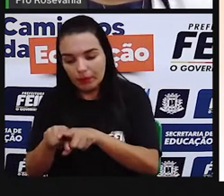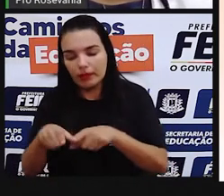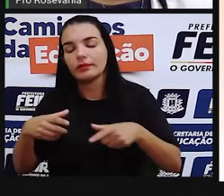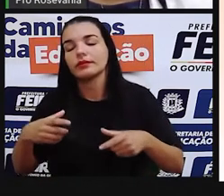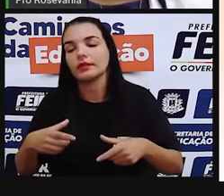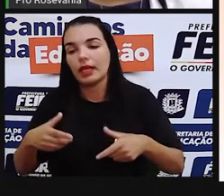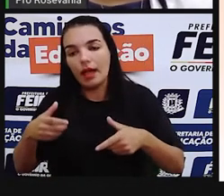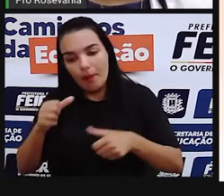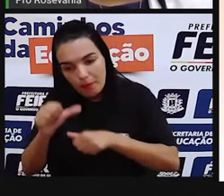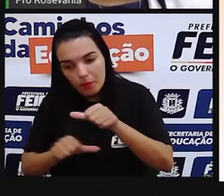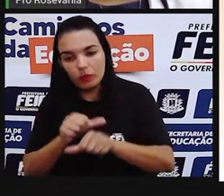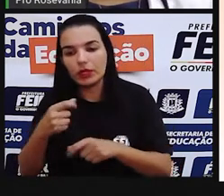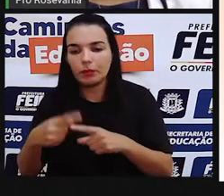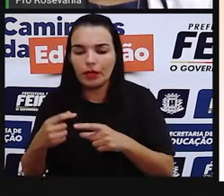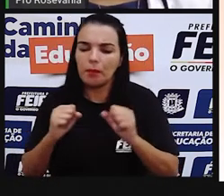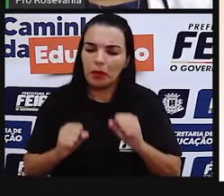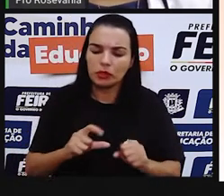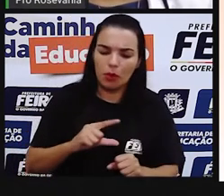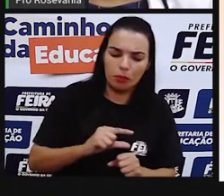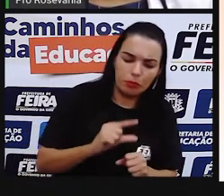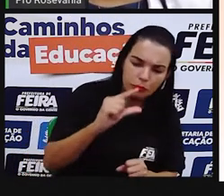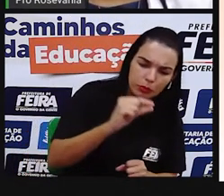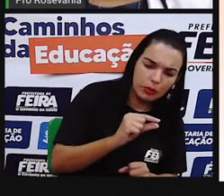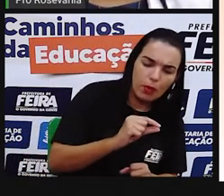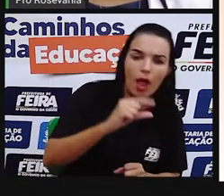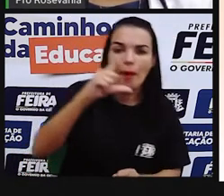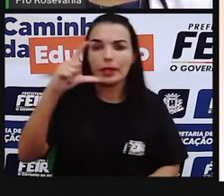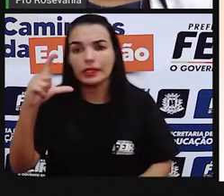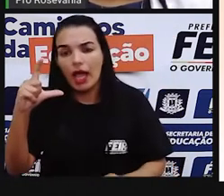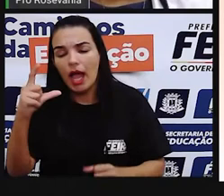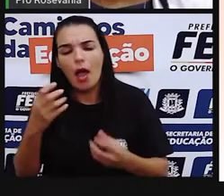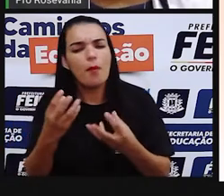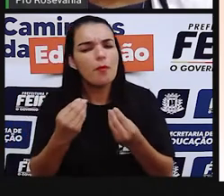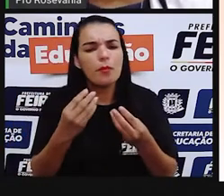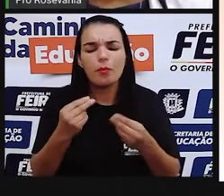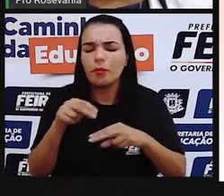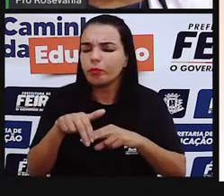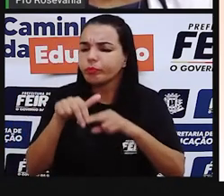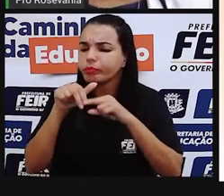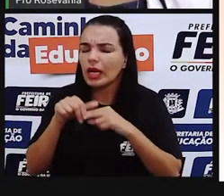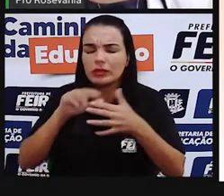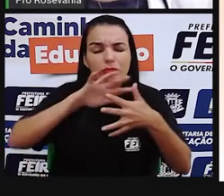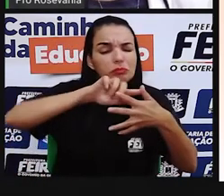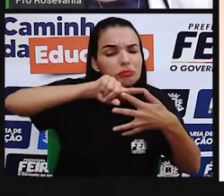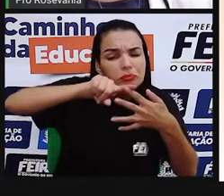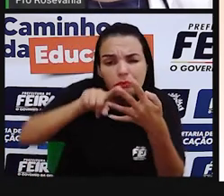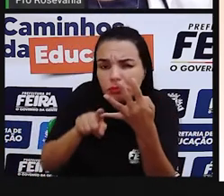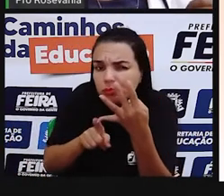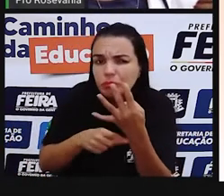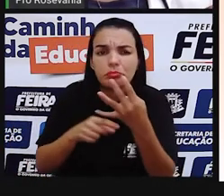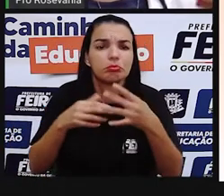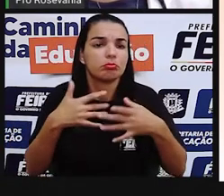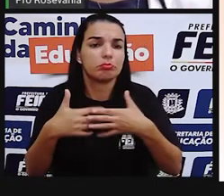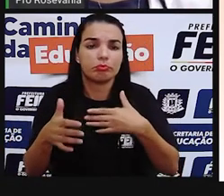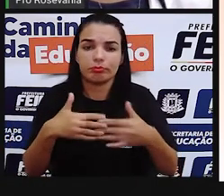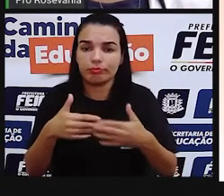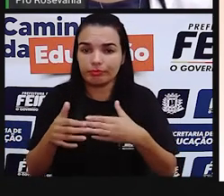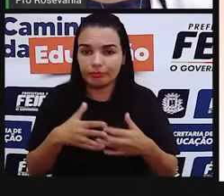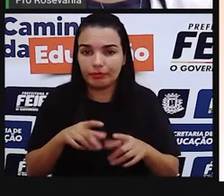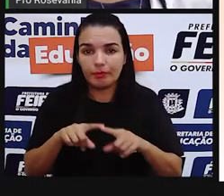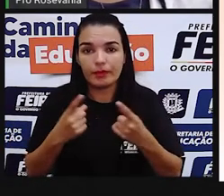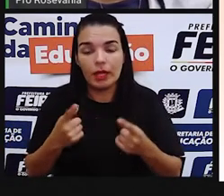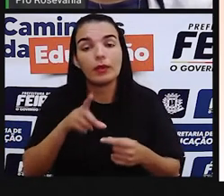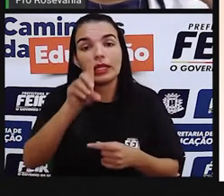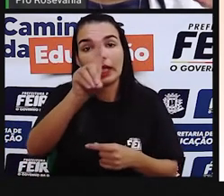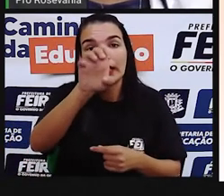por devidos fatores econômicos, sociais. Por exemplo, a gente está vivendo no momento da Covid agora. Então, há tendência